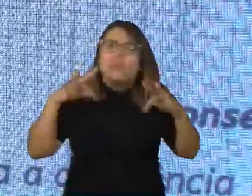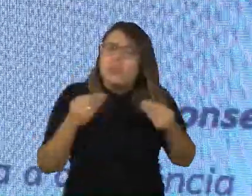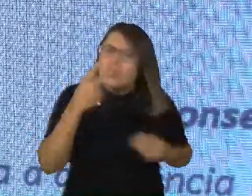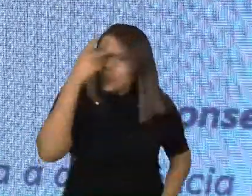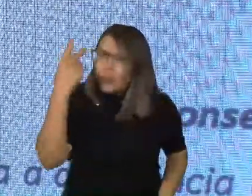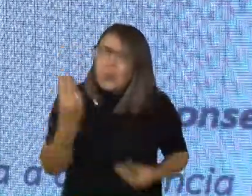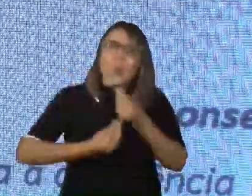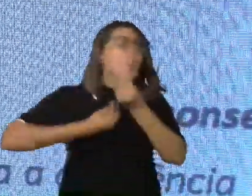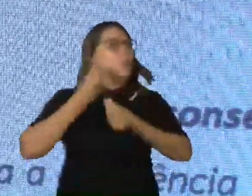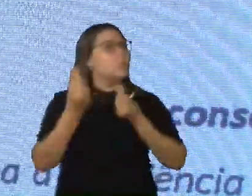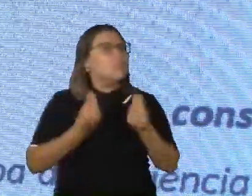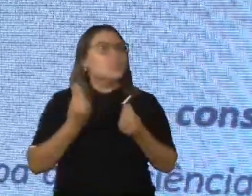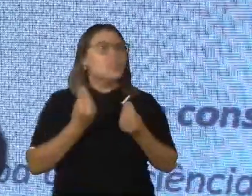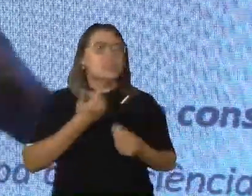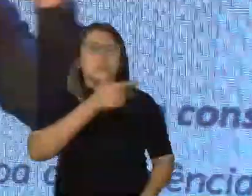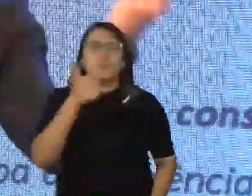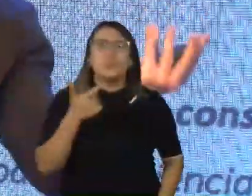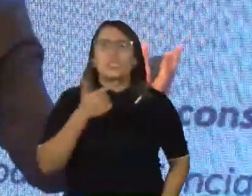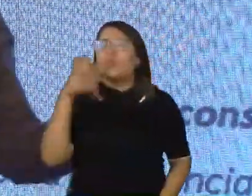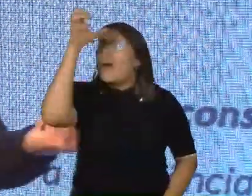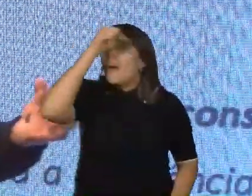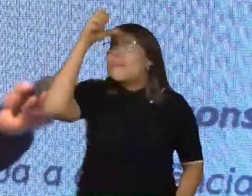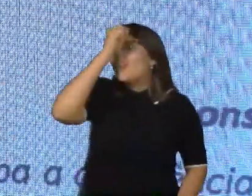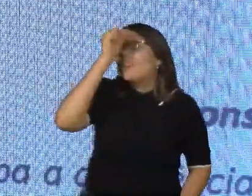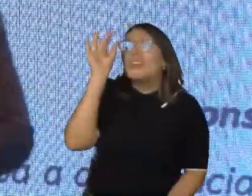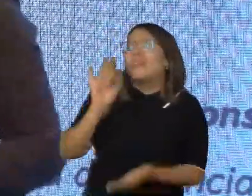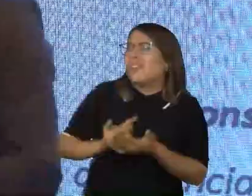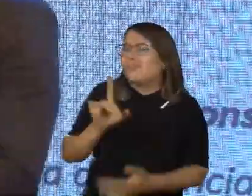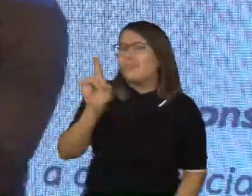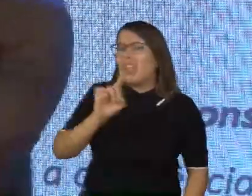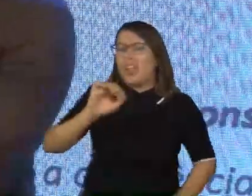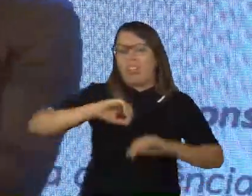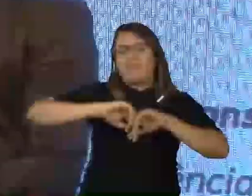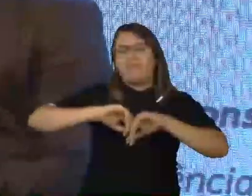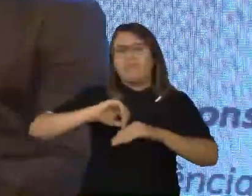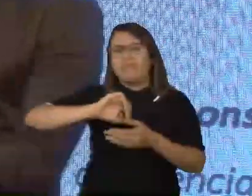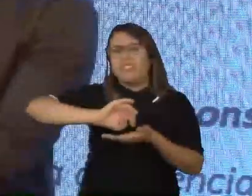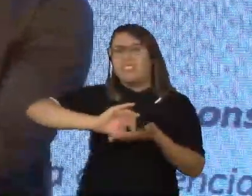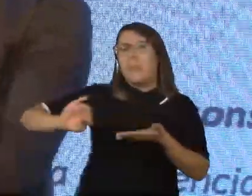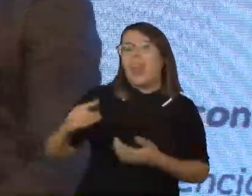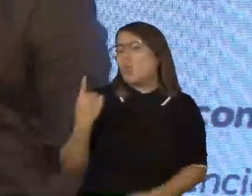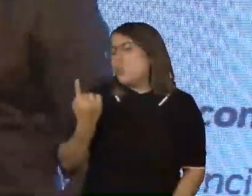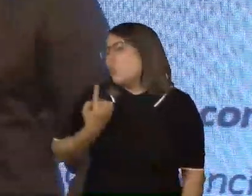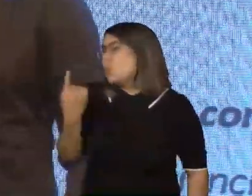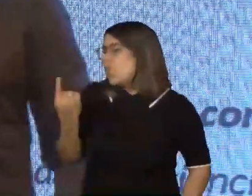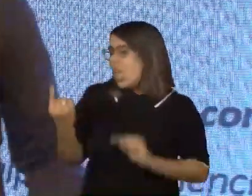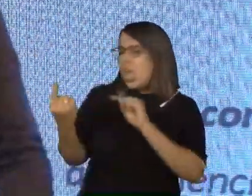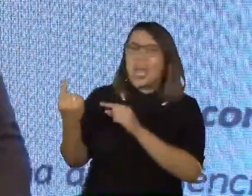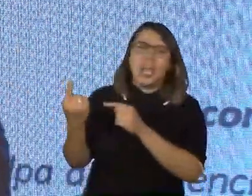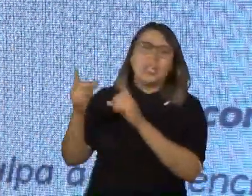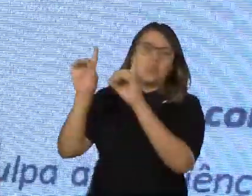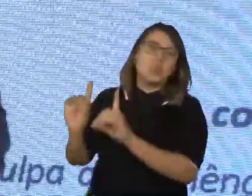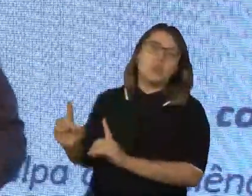pessoa não está inserida no processo do aprender e fazer. Ela está separada. É mais fácil deixar ela separadinha lá, fazendo um